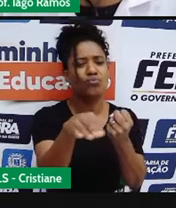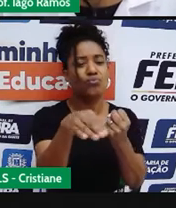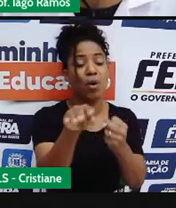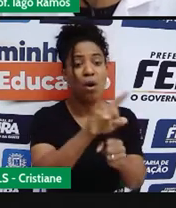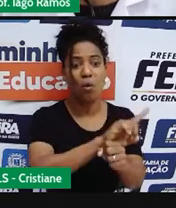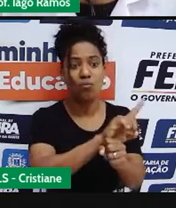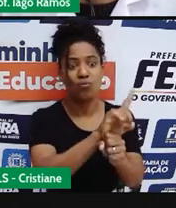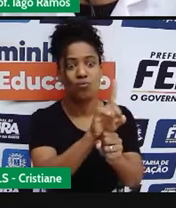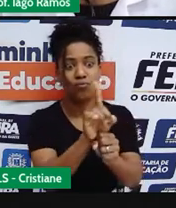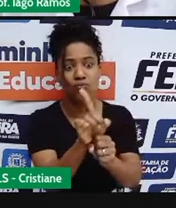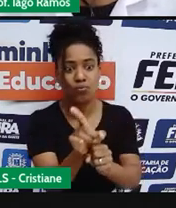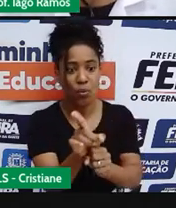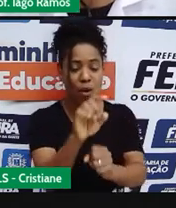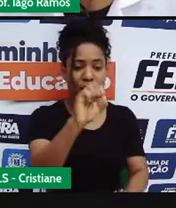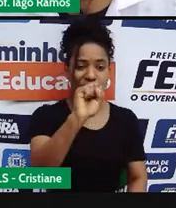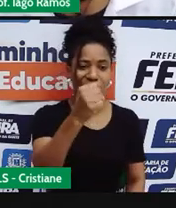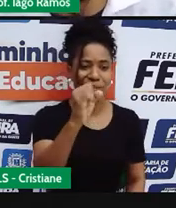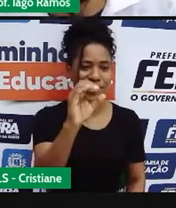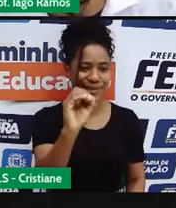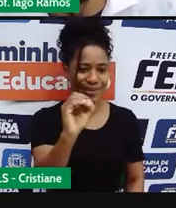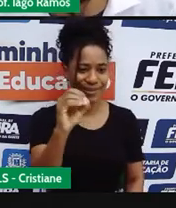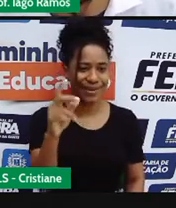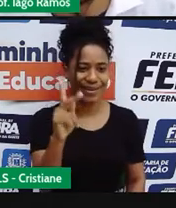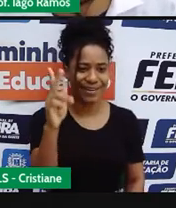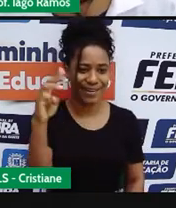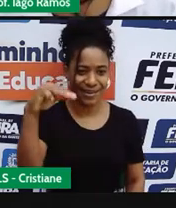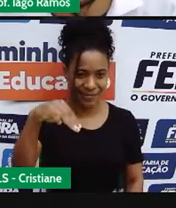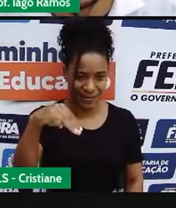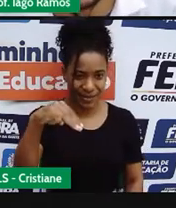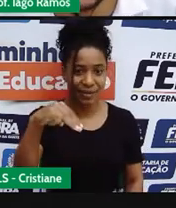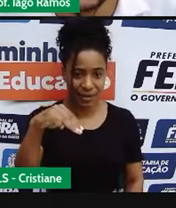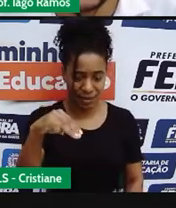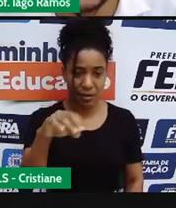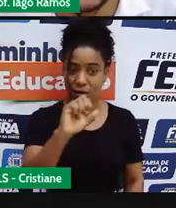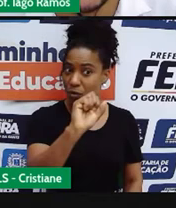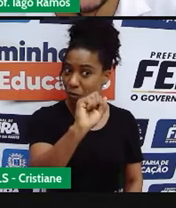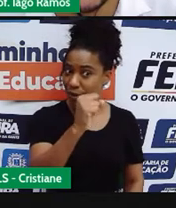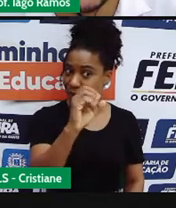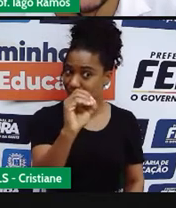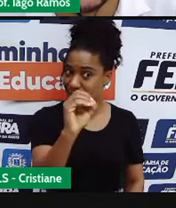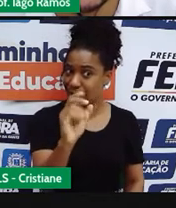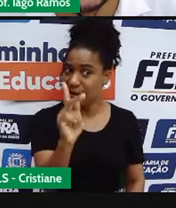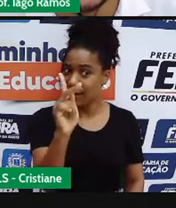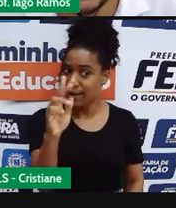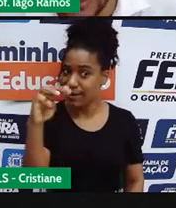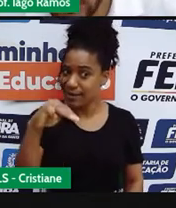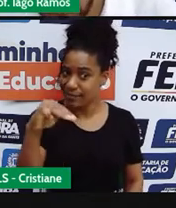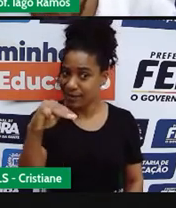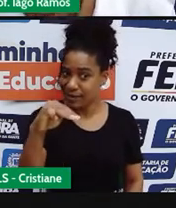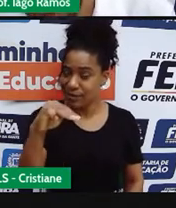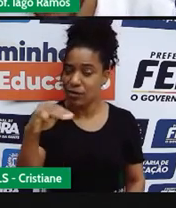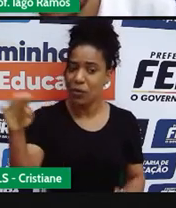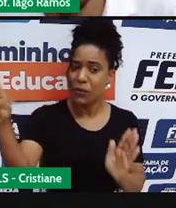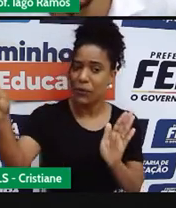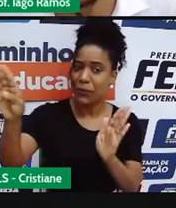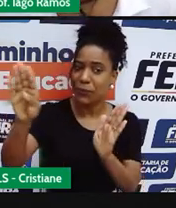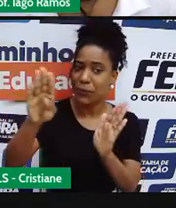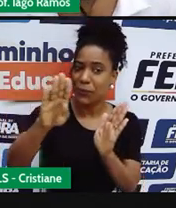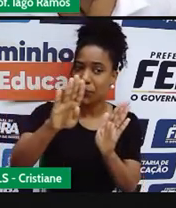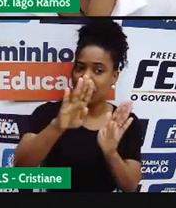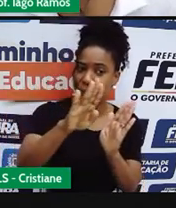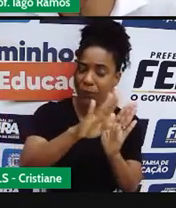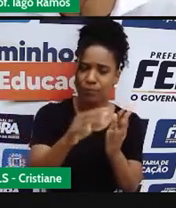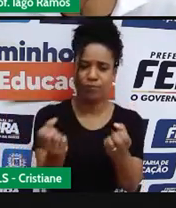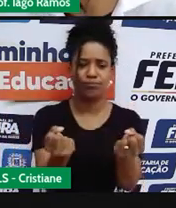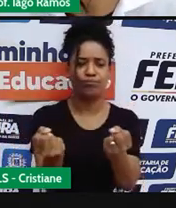velocidade chega ao destino em uma hora, olha só, chega ao destino em uma hora.